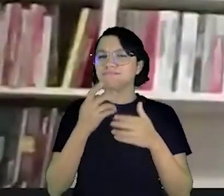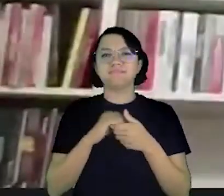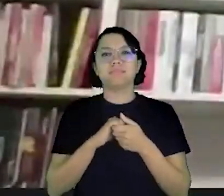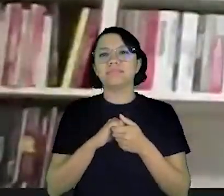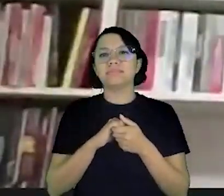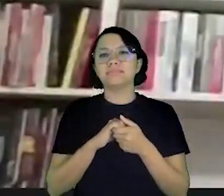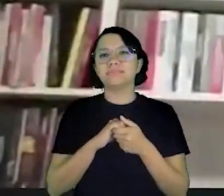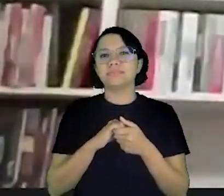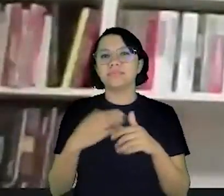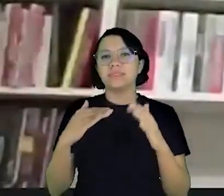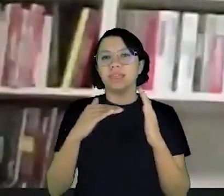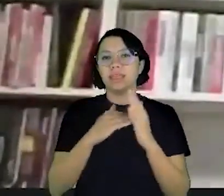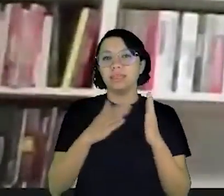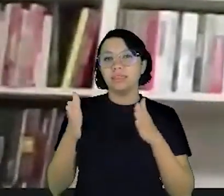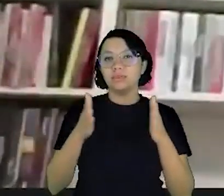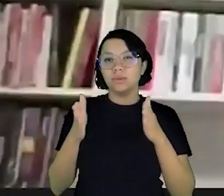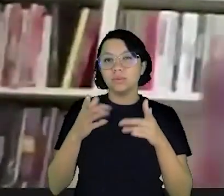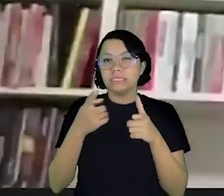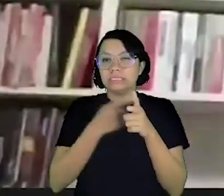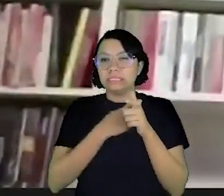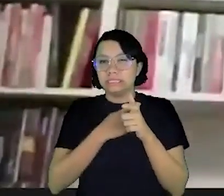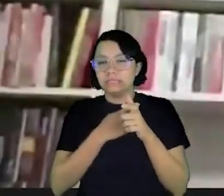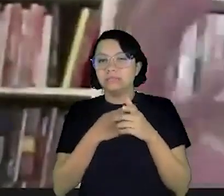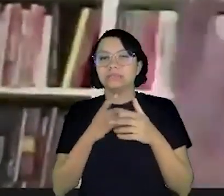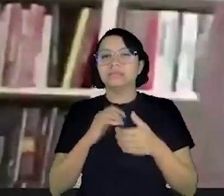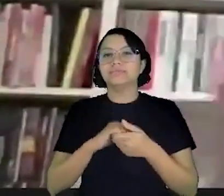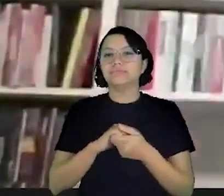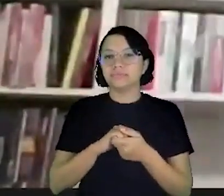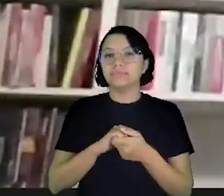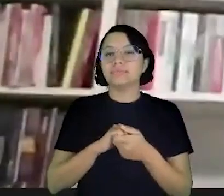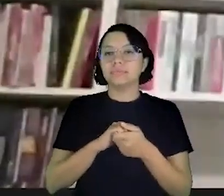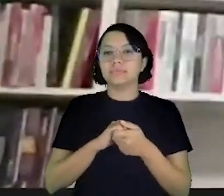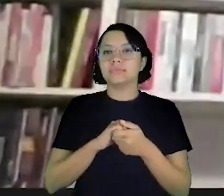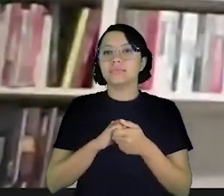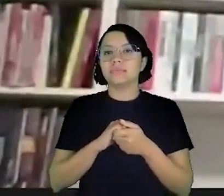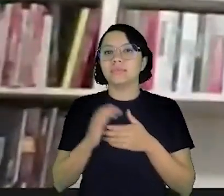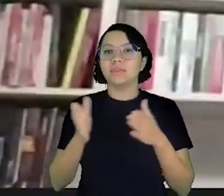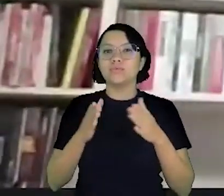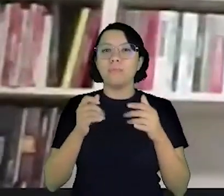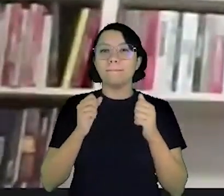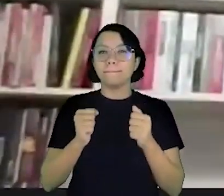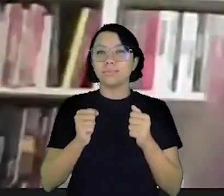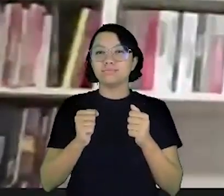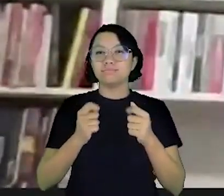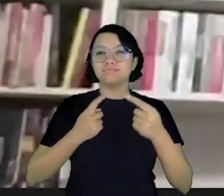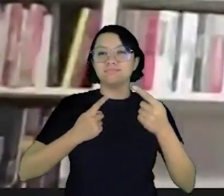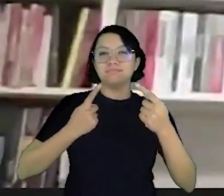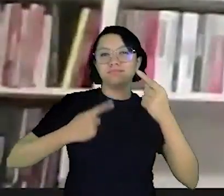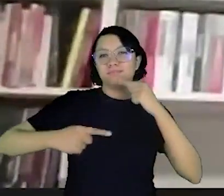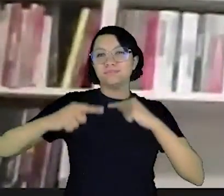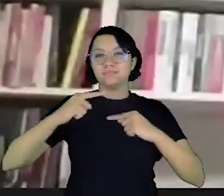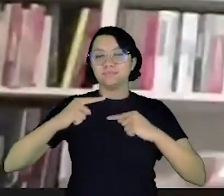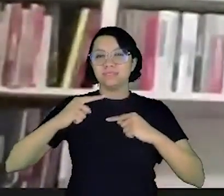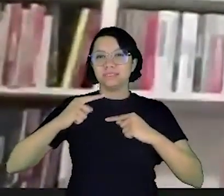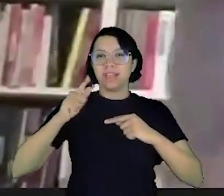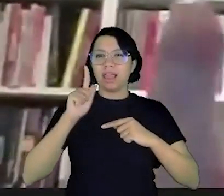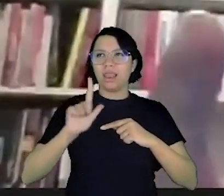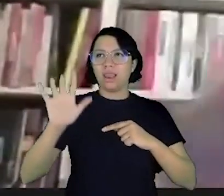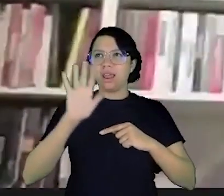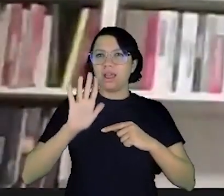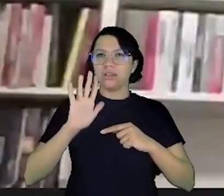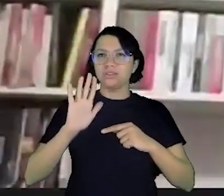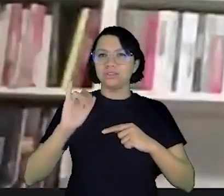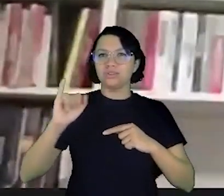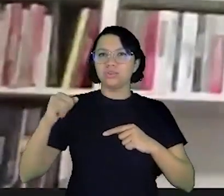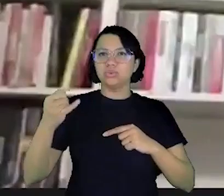muitas situações e até a situação do endividamento a situação de poder inverter